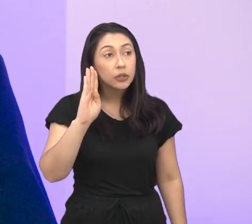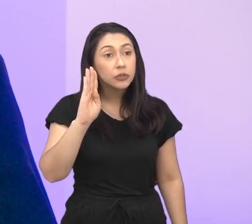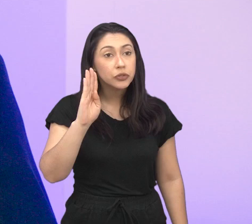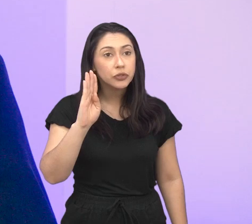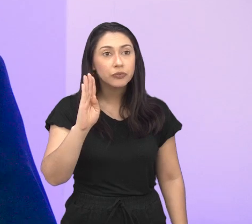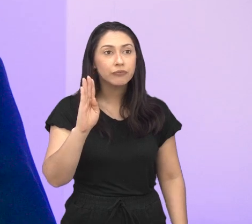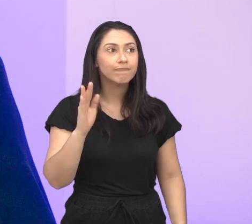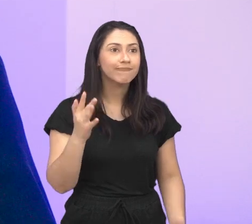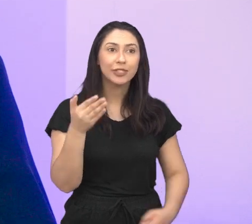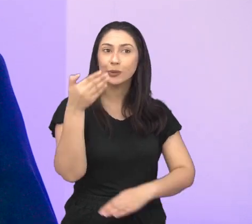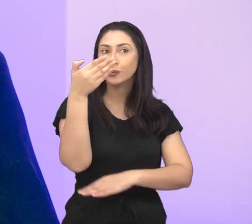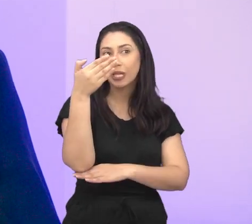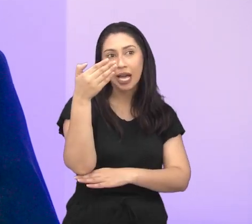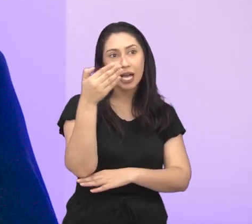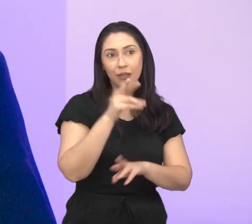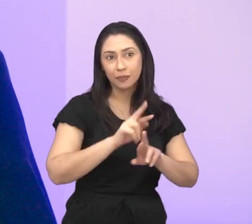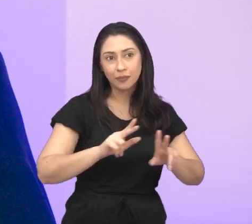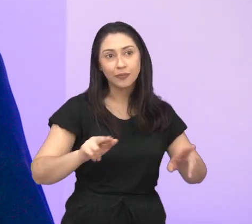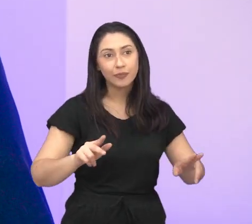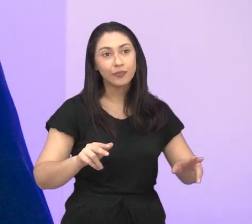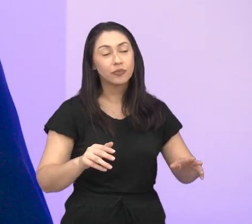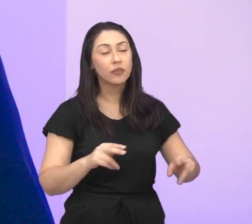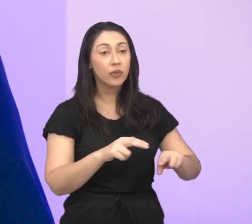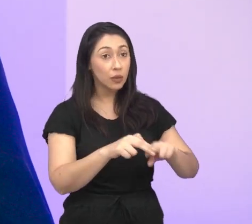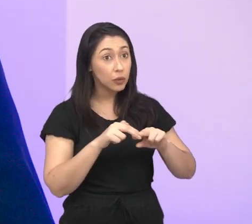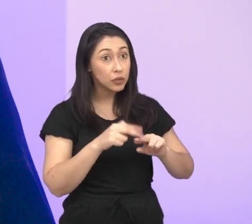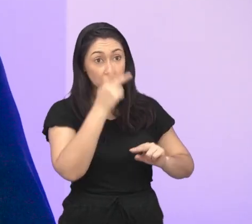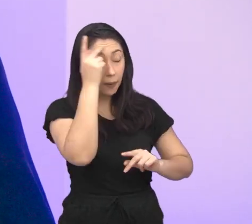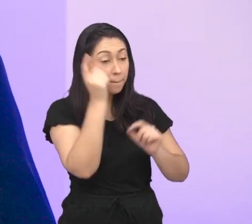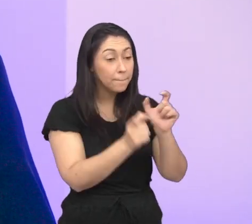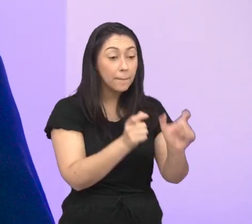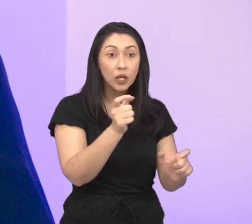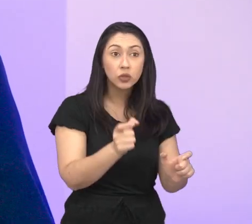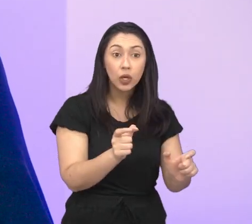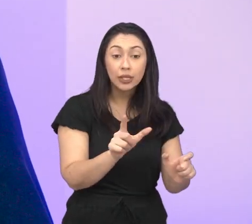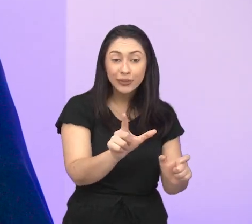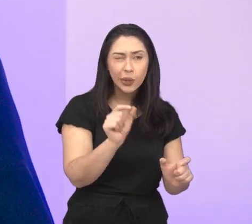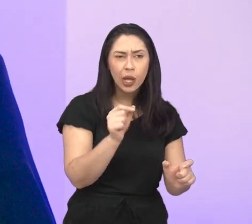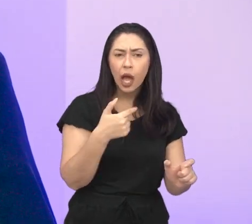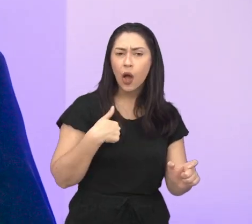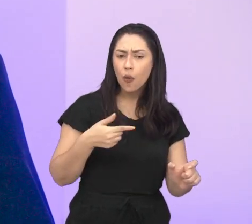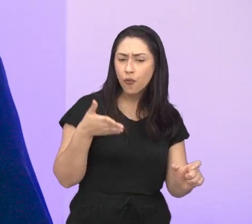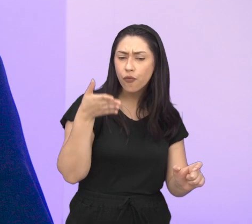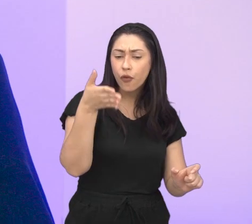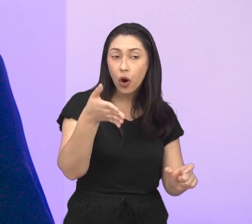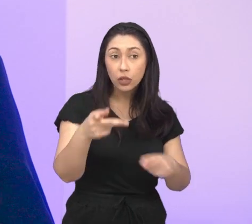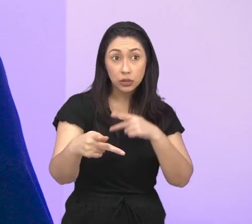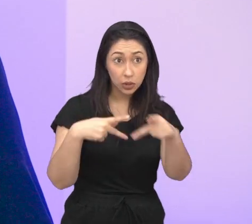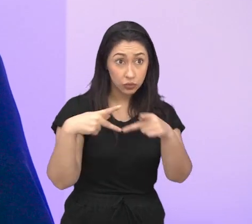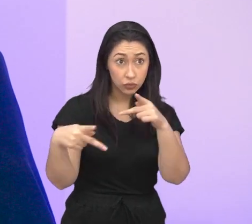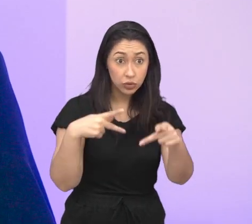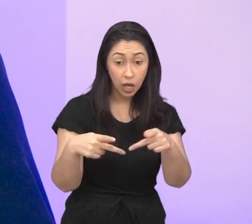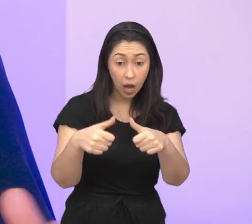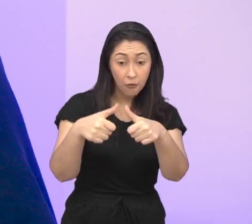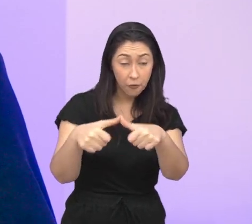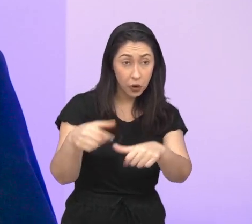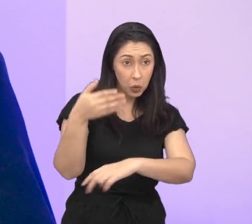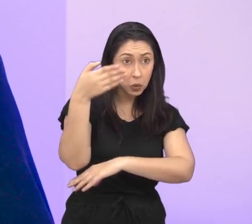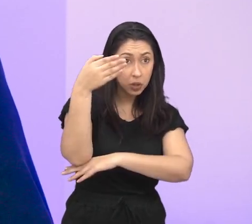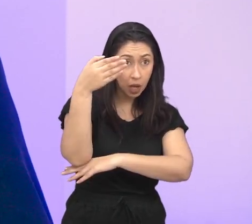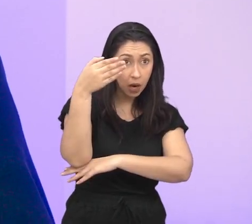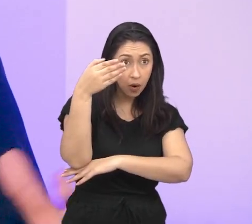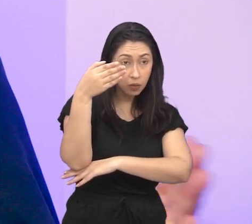questões de hospedagem, então muitas pessoas escolhem São José dos Campos como destino de hospedagem e